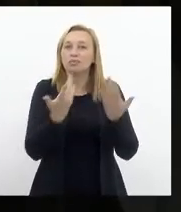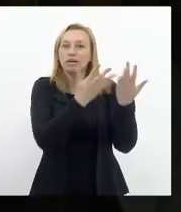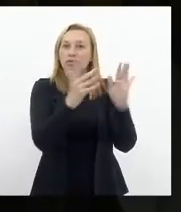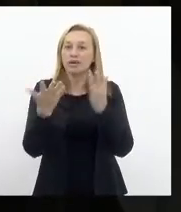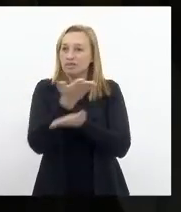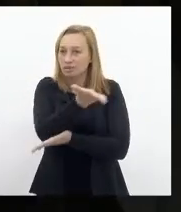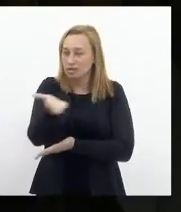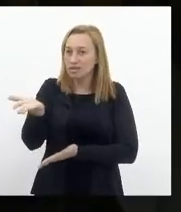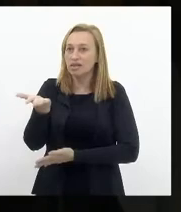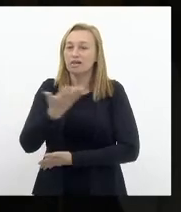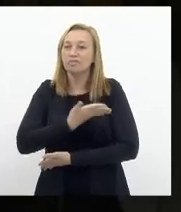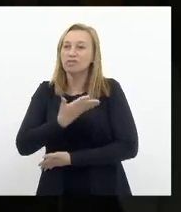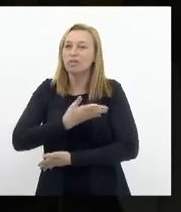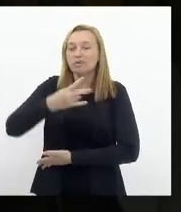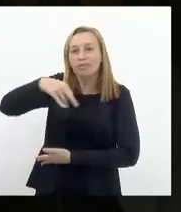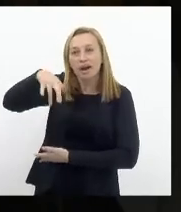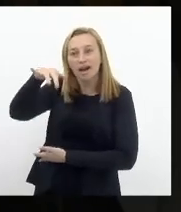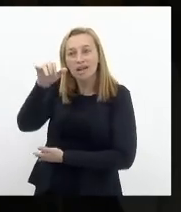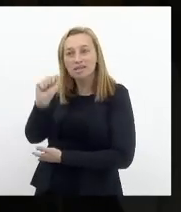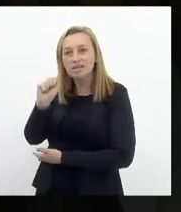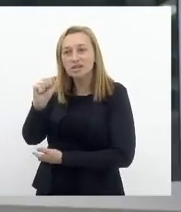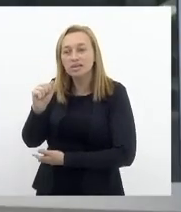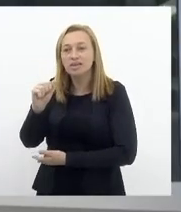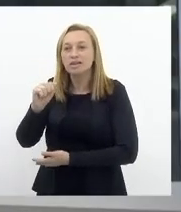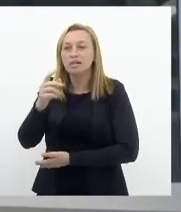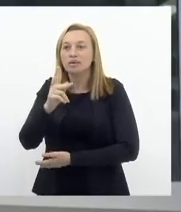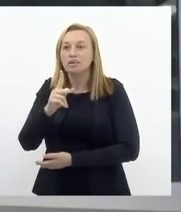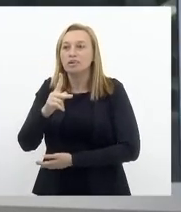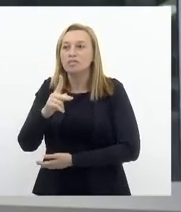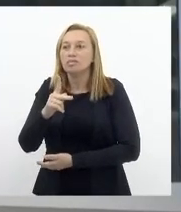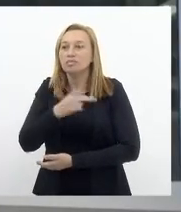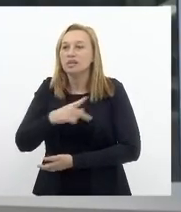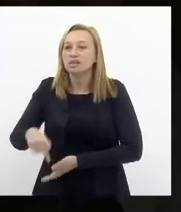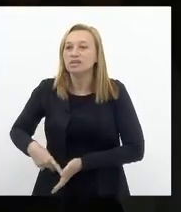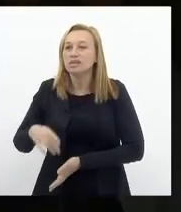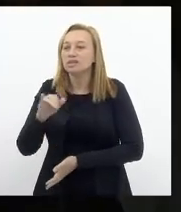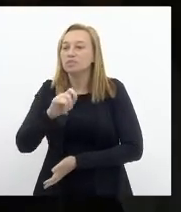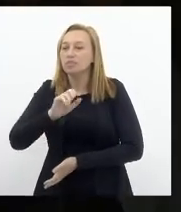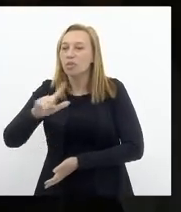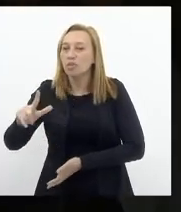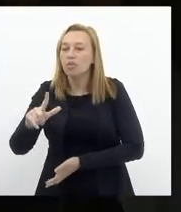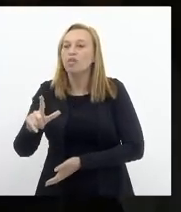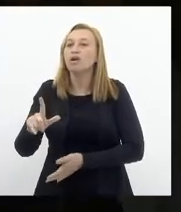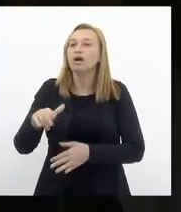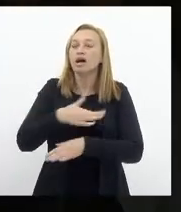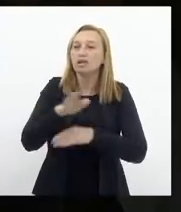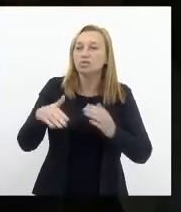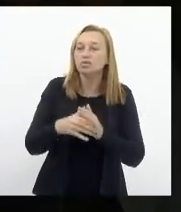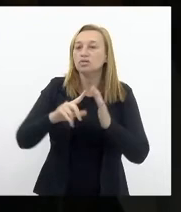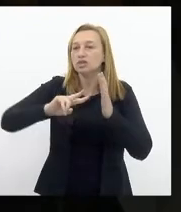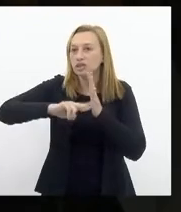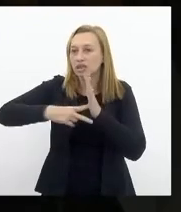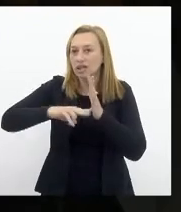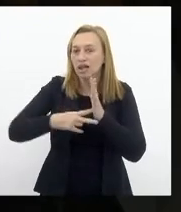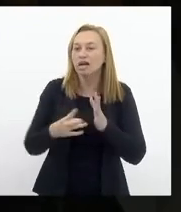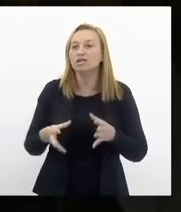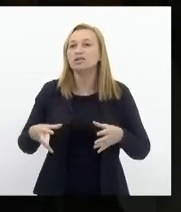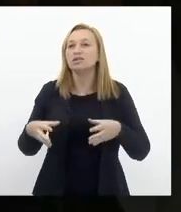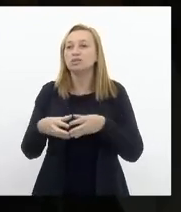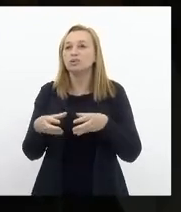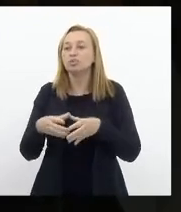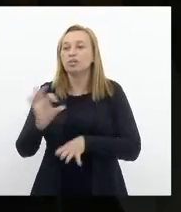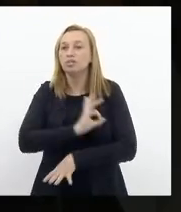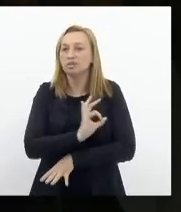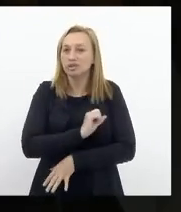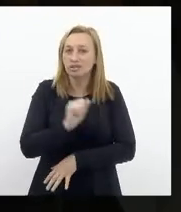a minha amiga Márcia que está ali, presidente do Sindipol, a todos os sindicatos, a todas as associações de todas as carreiras da Polícia Civil